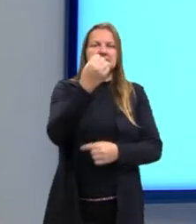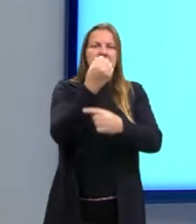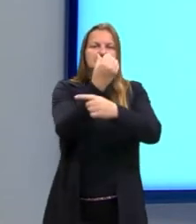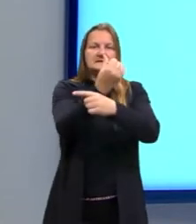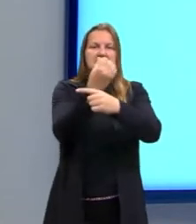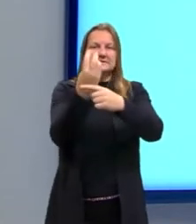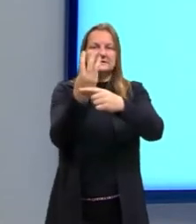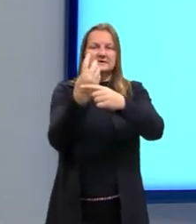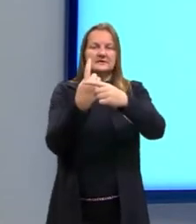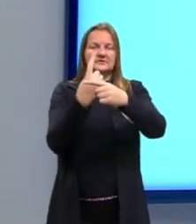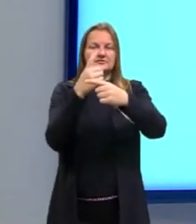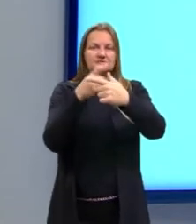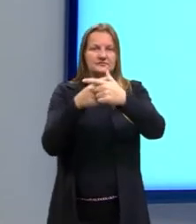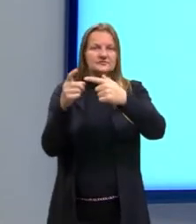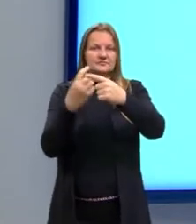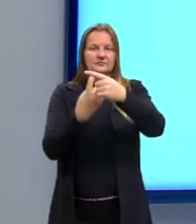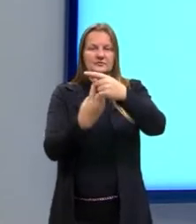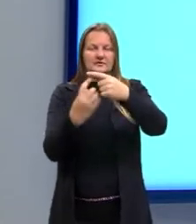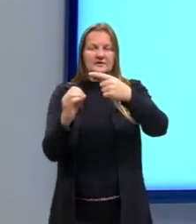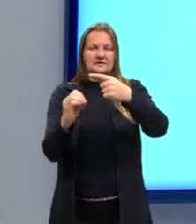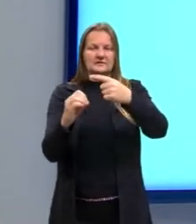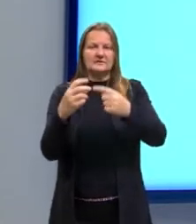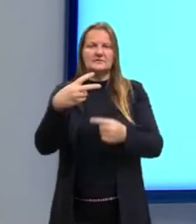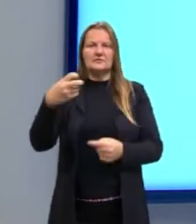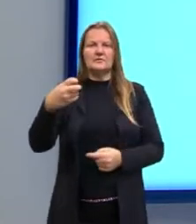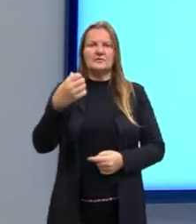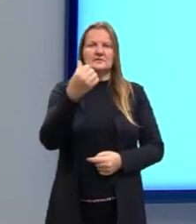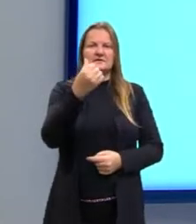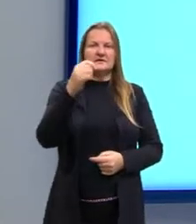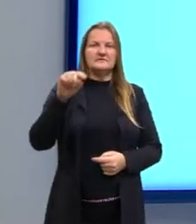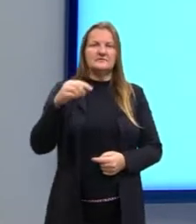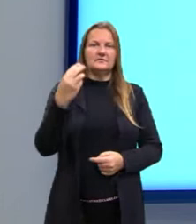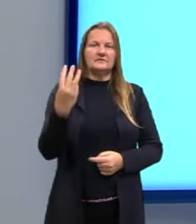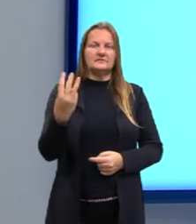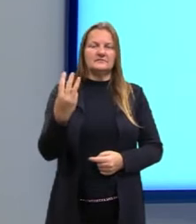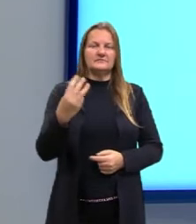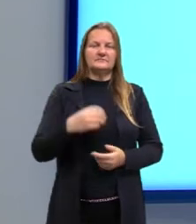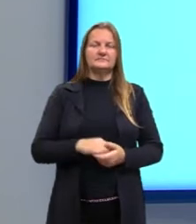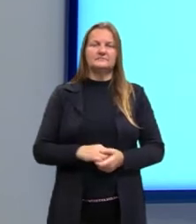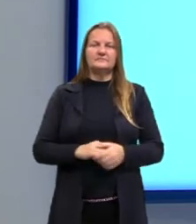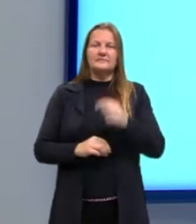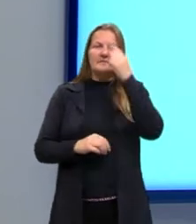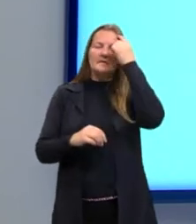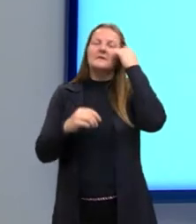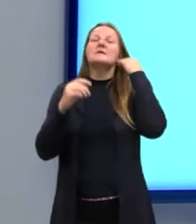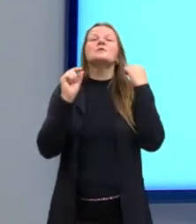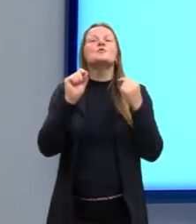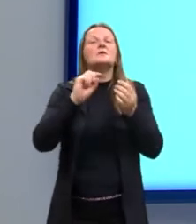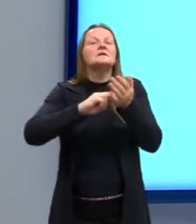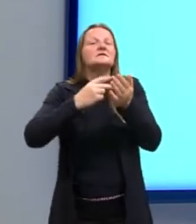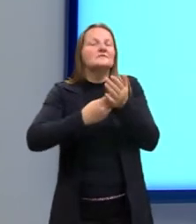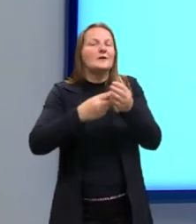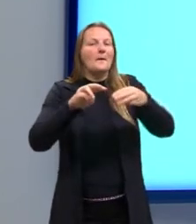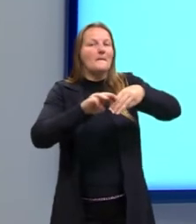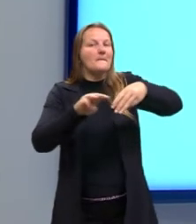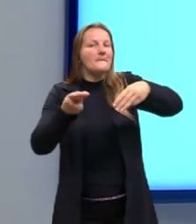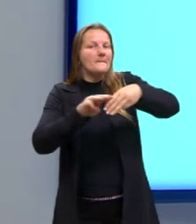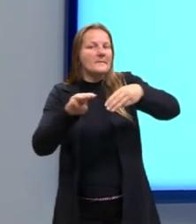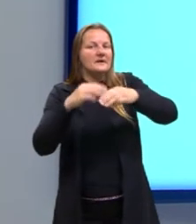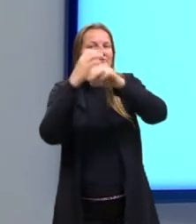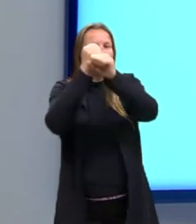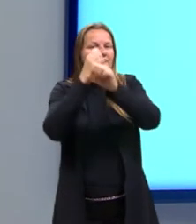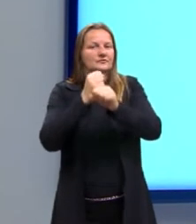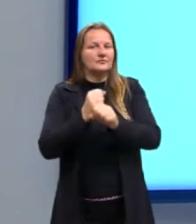dividido por 10, resulta em 6,3. Significa que a média das notas,